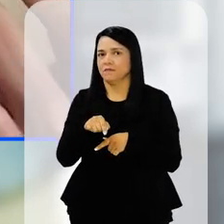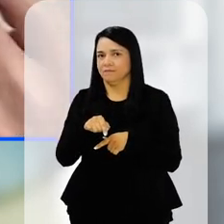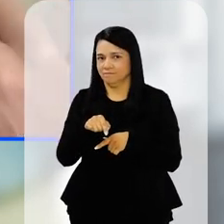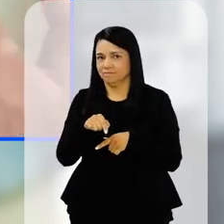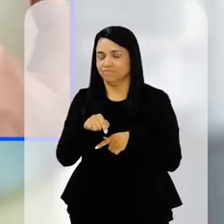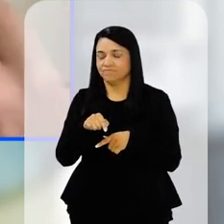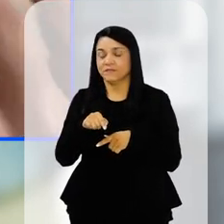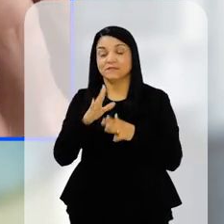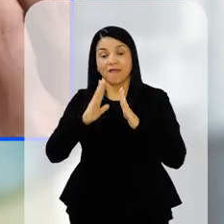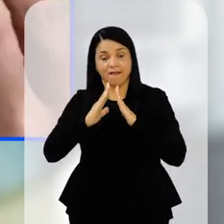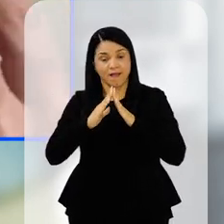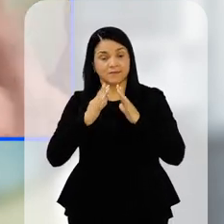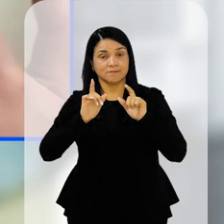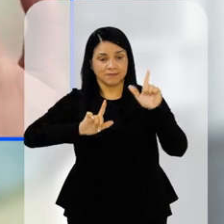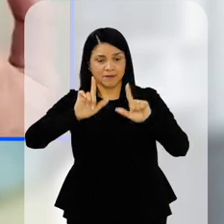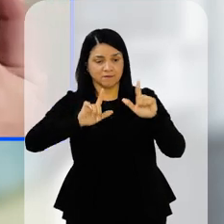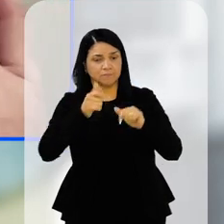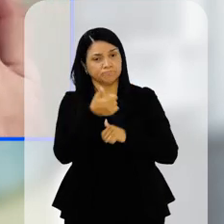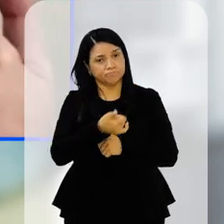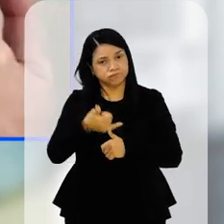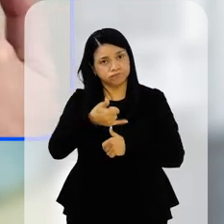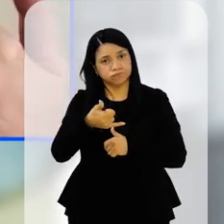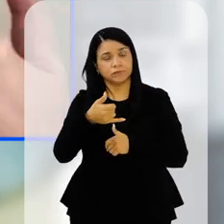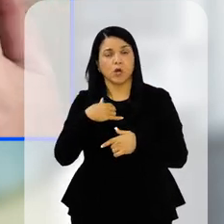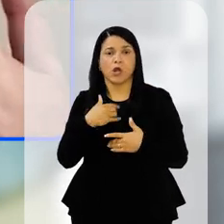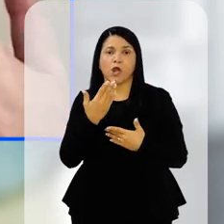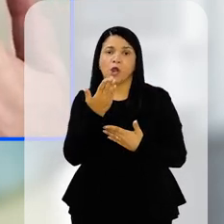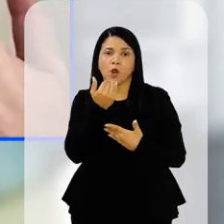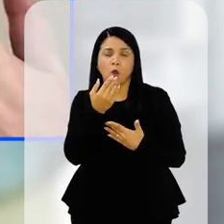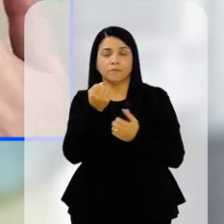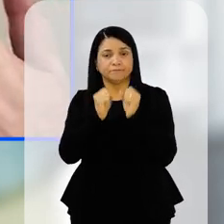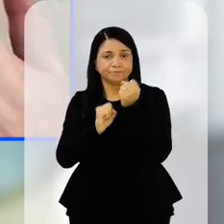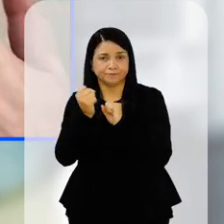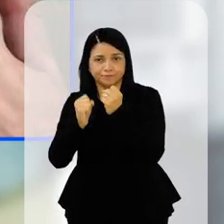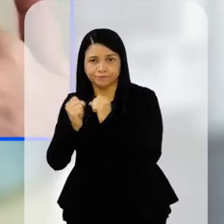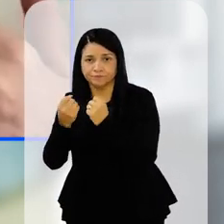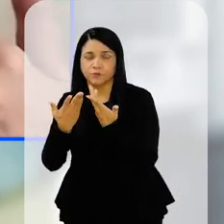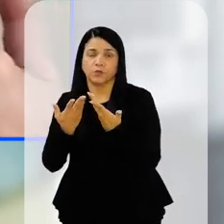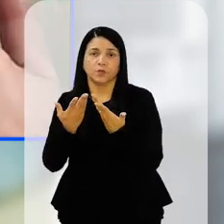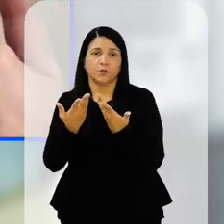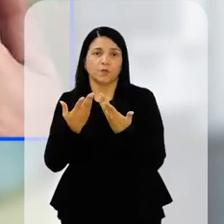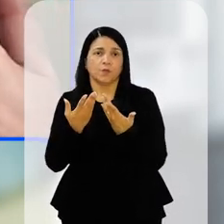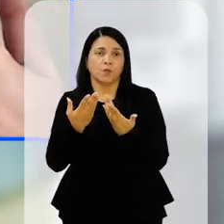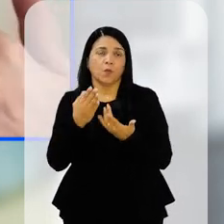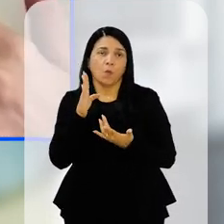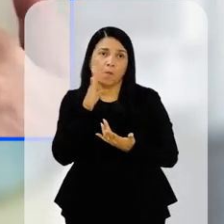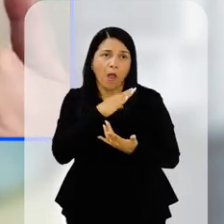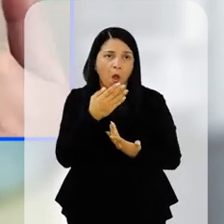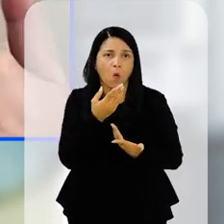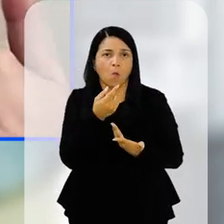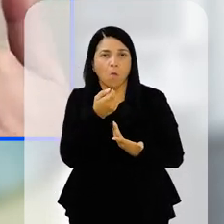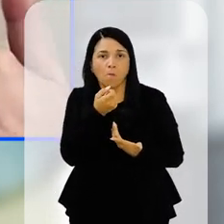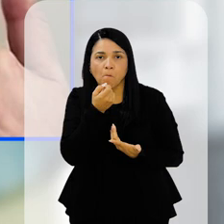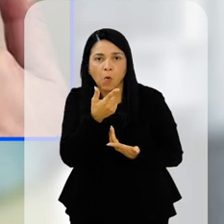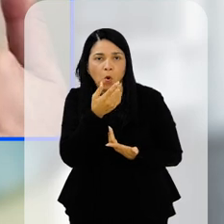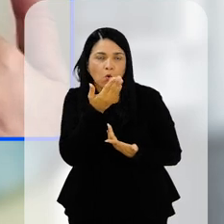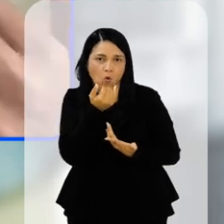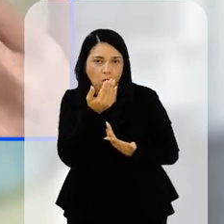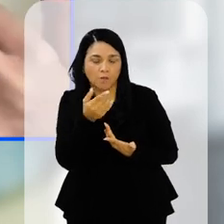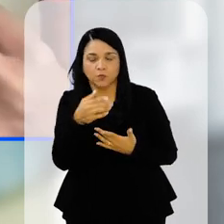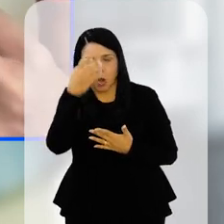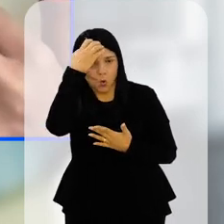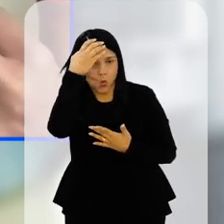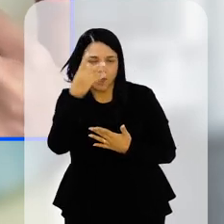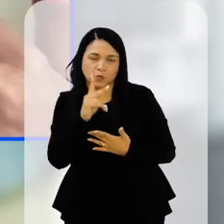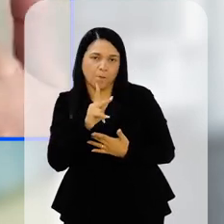a tela está ligada o tempo todo, na casa da criança, comem-se ultra processados, ou comem-se muito mal, ou muito pouco, e